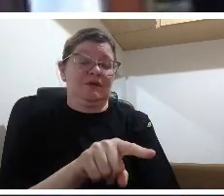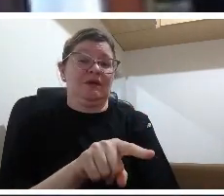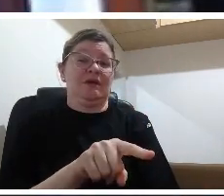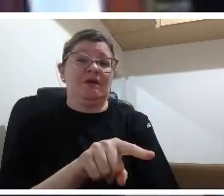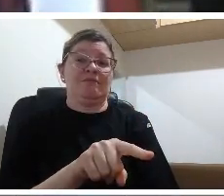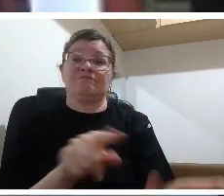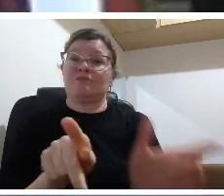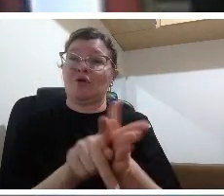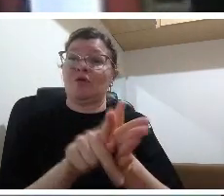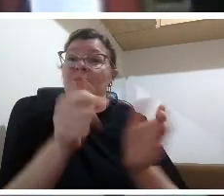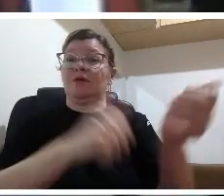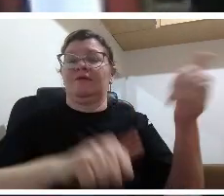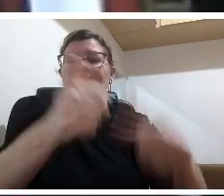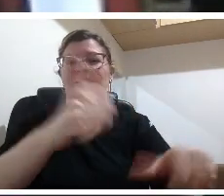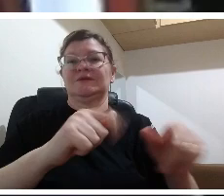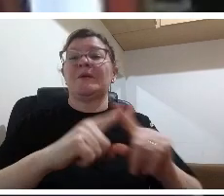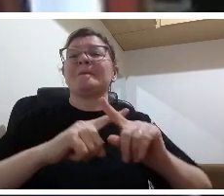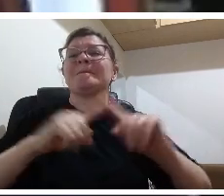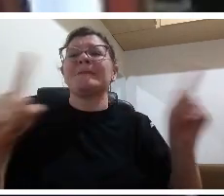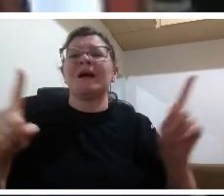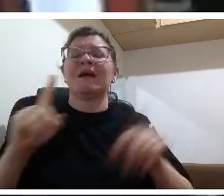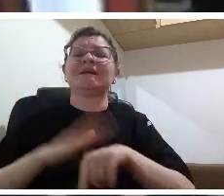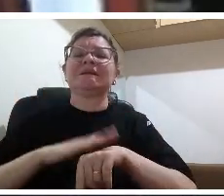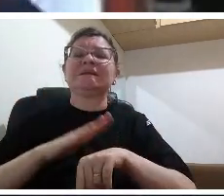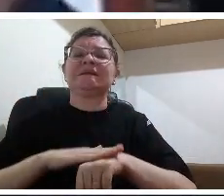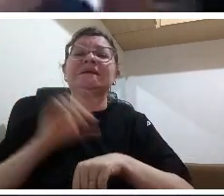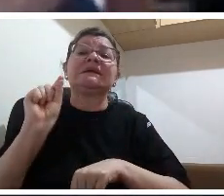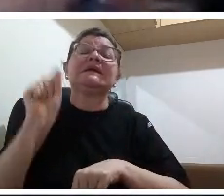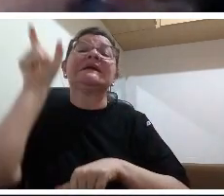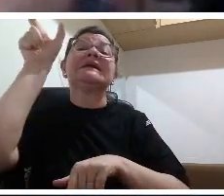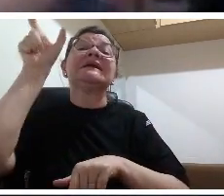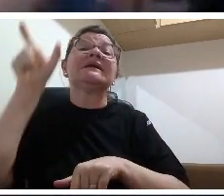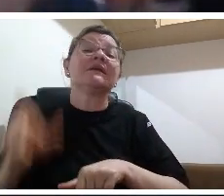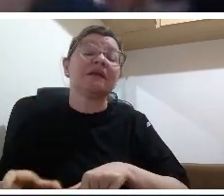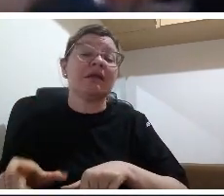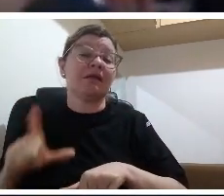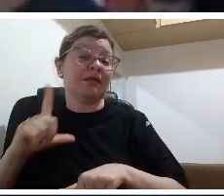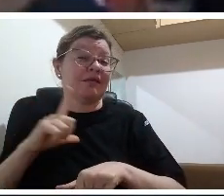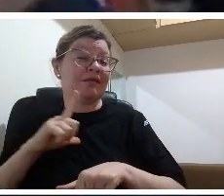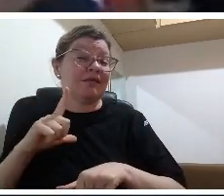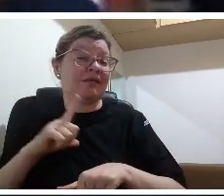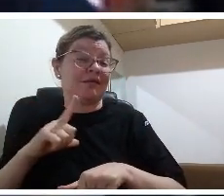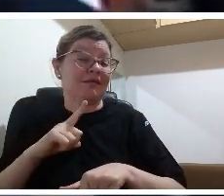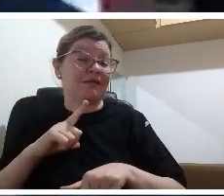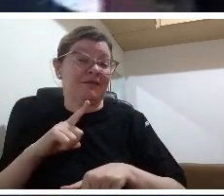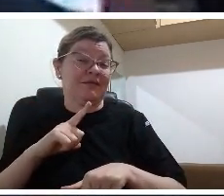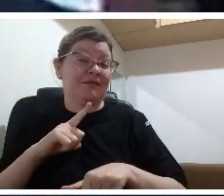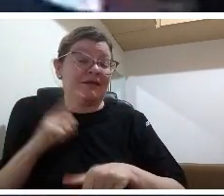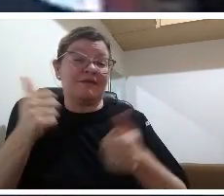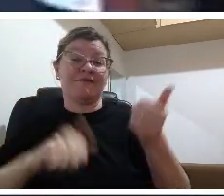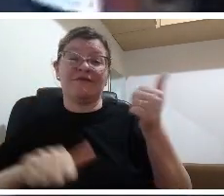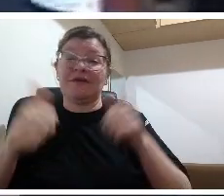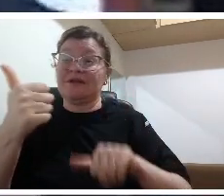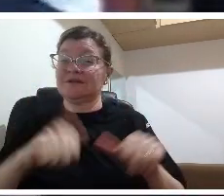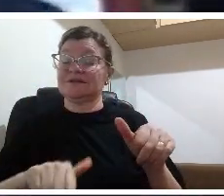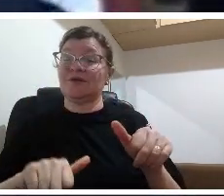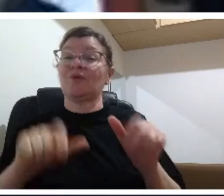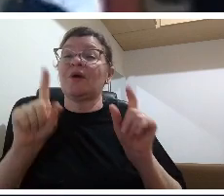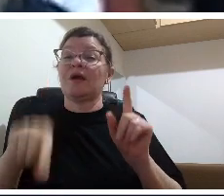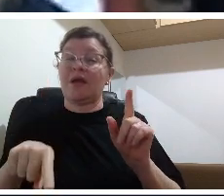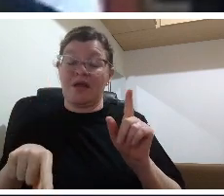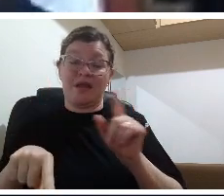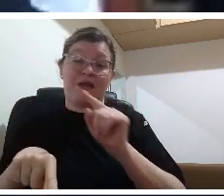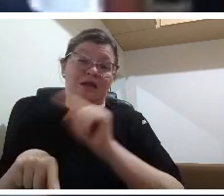suporte a prova estão aqui as respostas do professor o professor analisa uma por uma com um critério